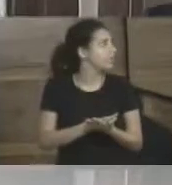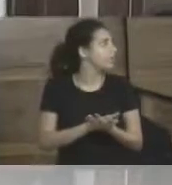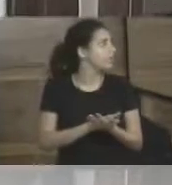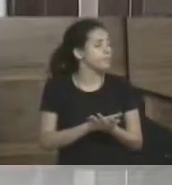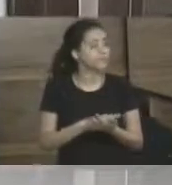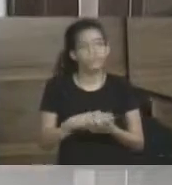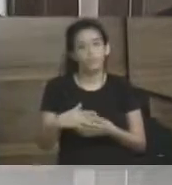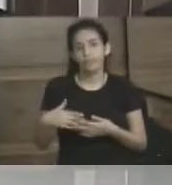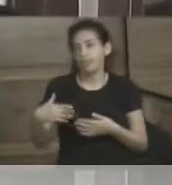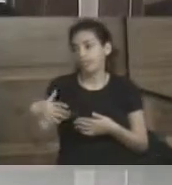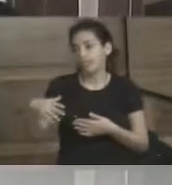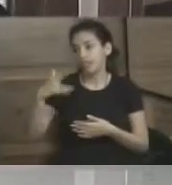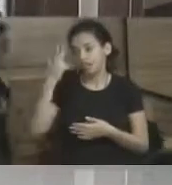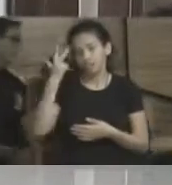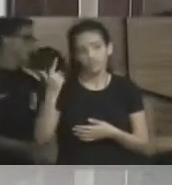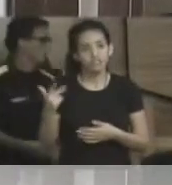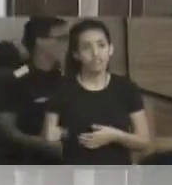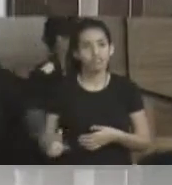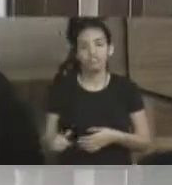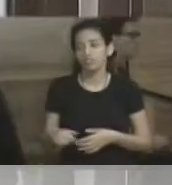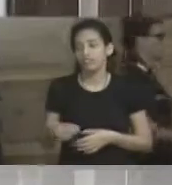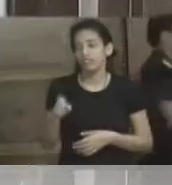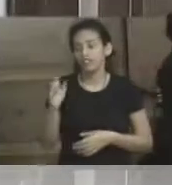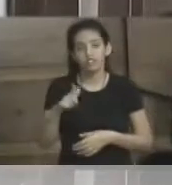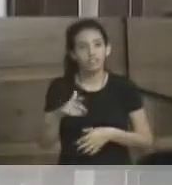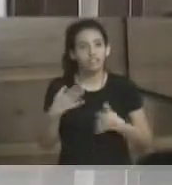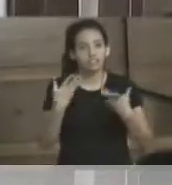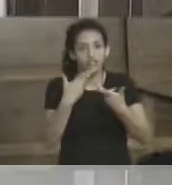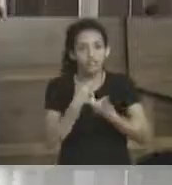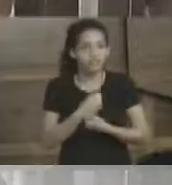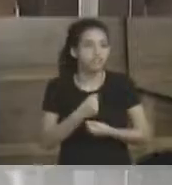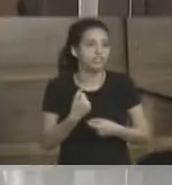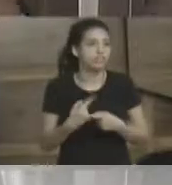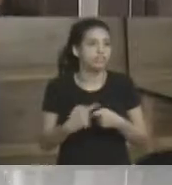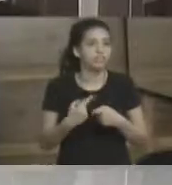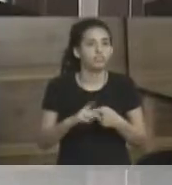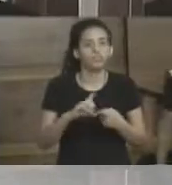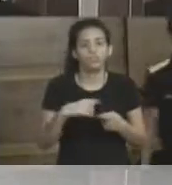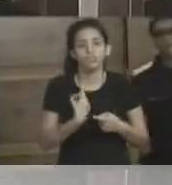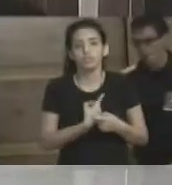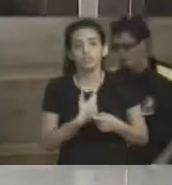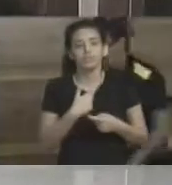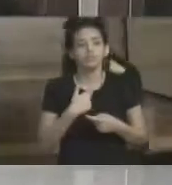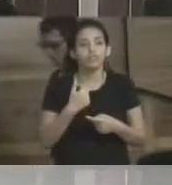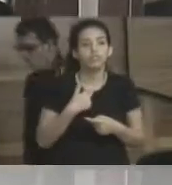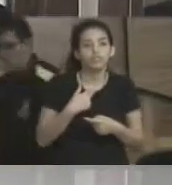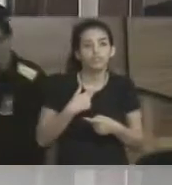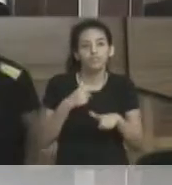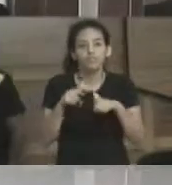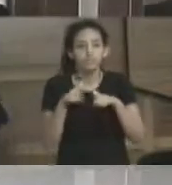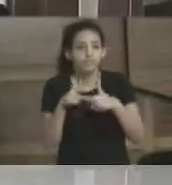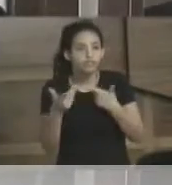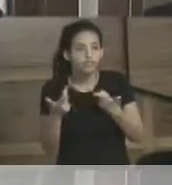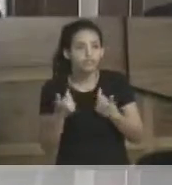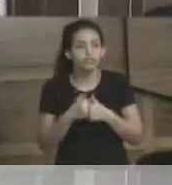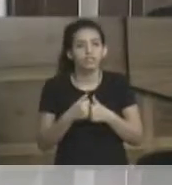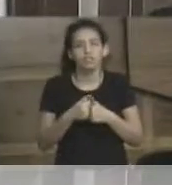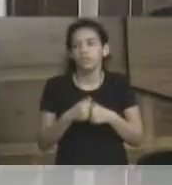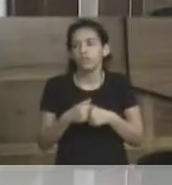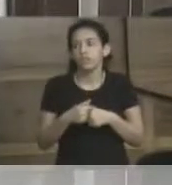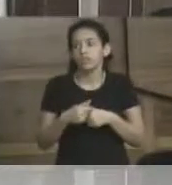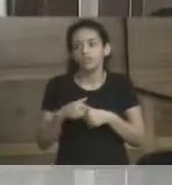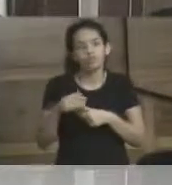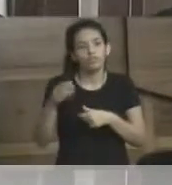história de Angra do Geis é uma das primeiras cidades do Brasil. Por que a gente não explora, no bom sentido, claro, o Convento São